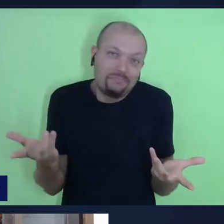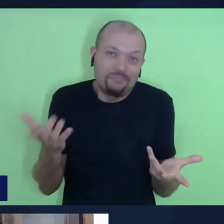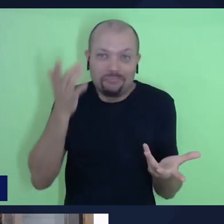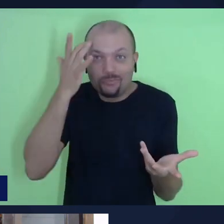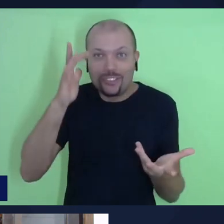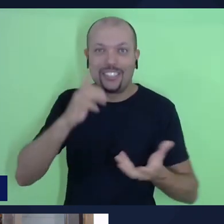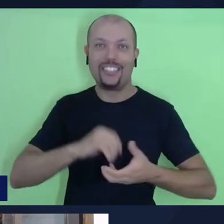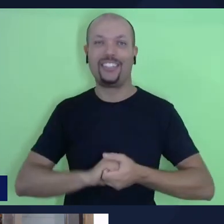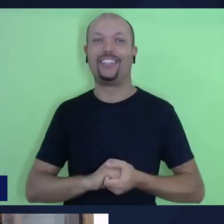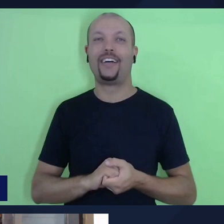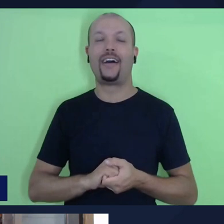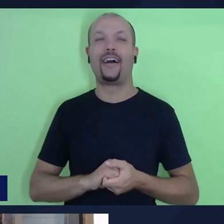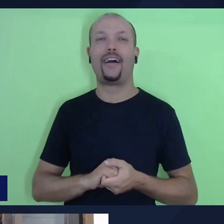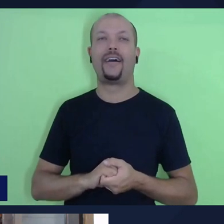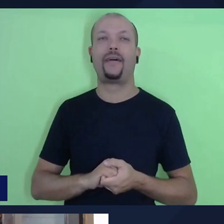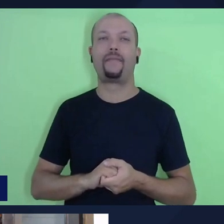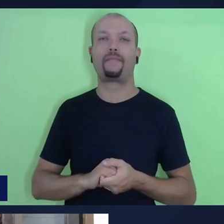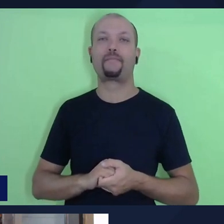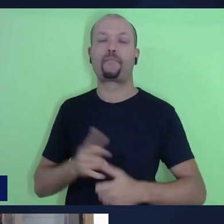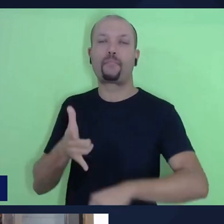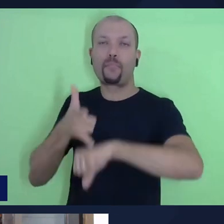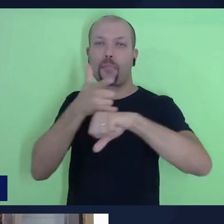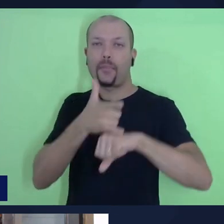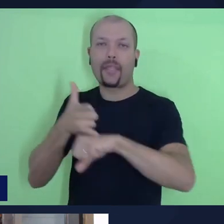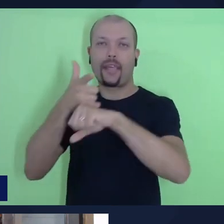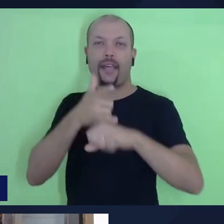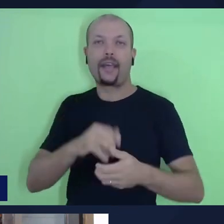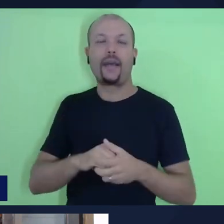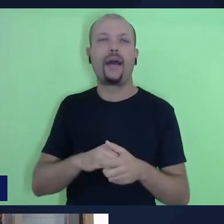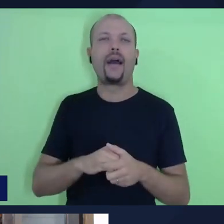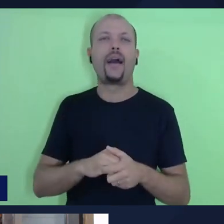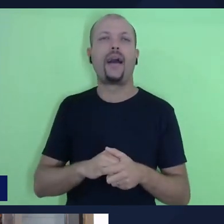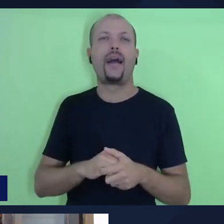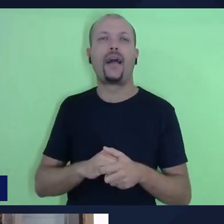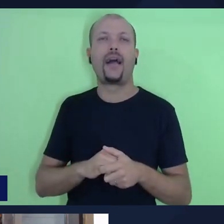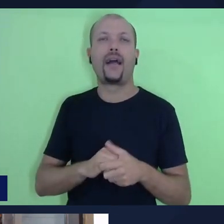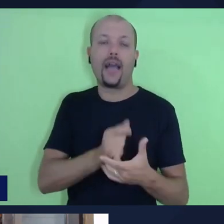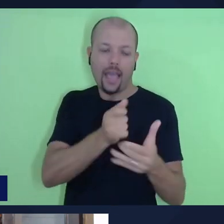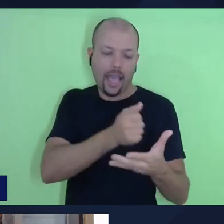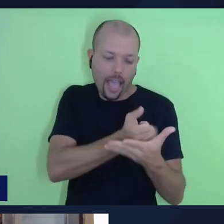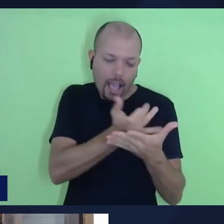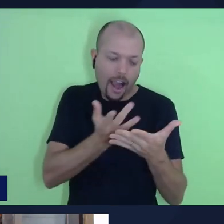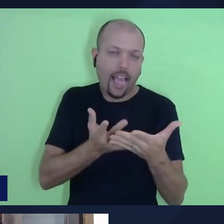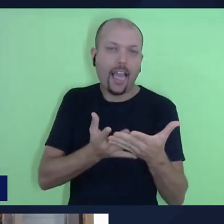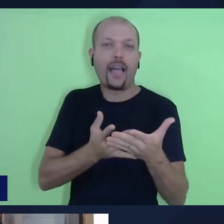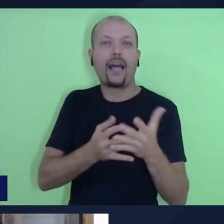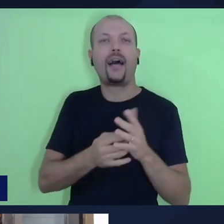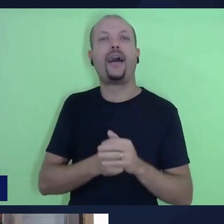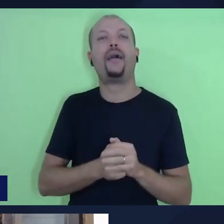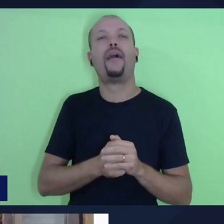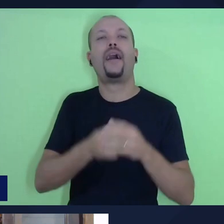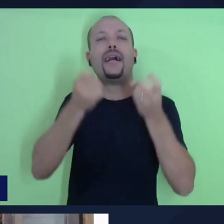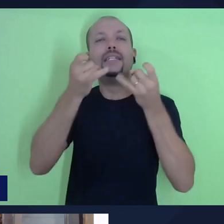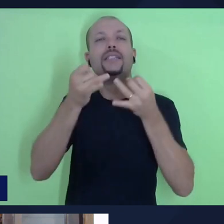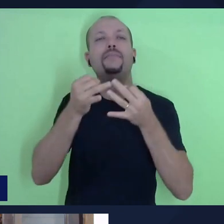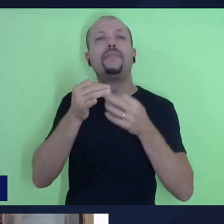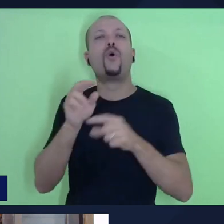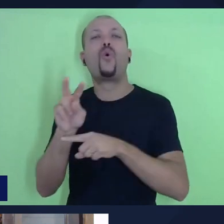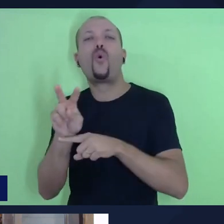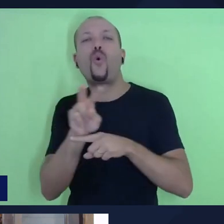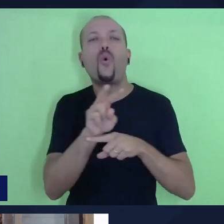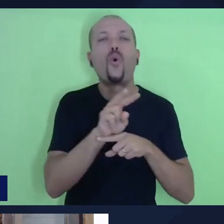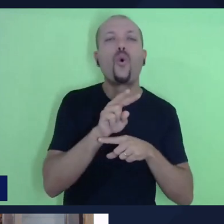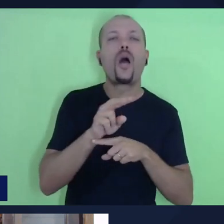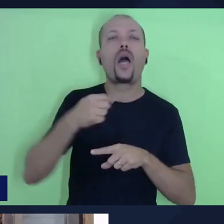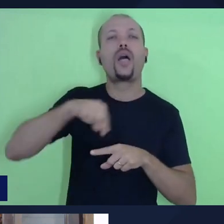essa transmissão, a lição inicia esse trimestre falando um pouco sobre o cuidado que devemos ter com aquilo